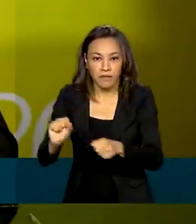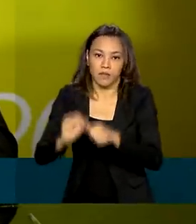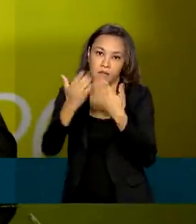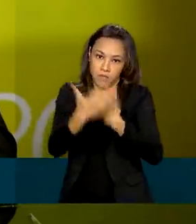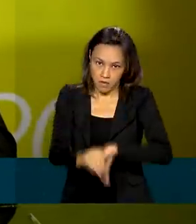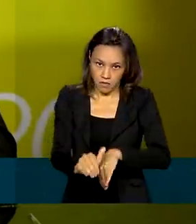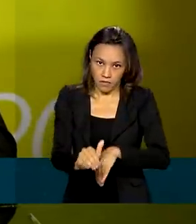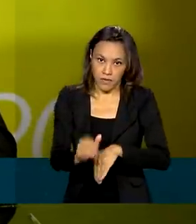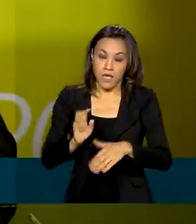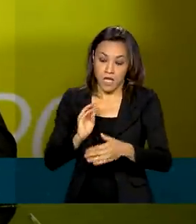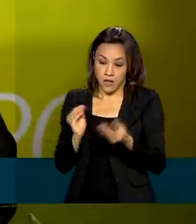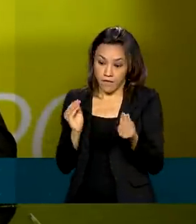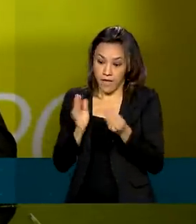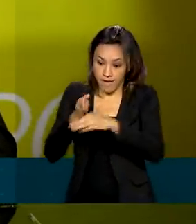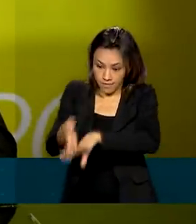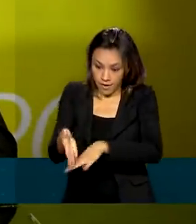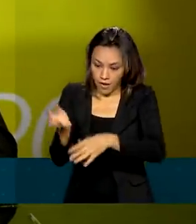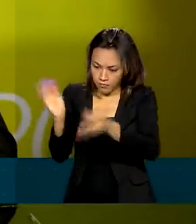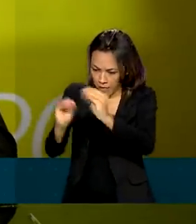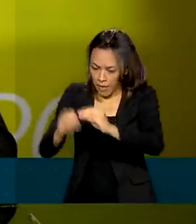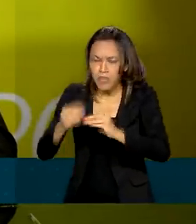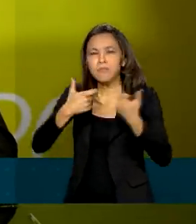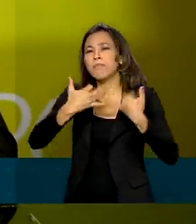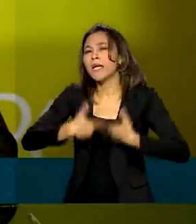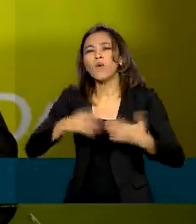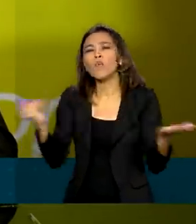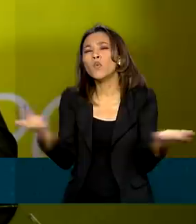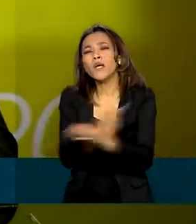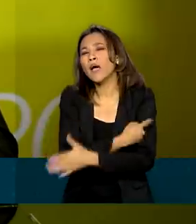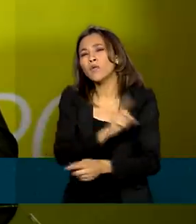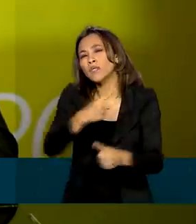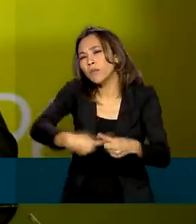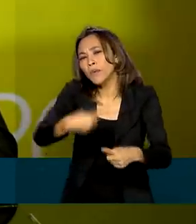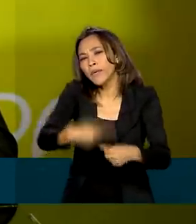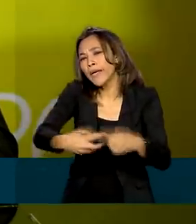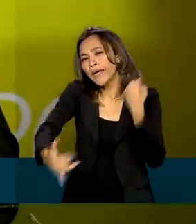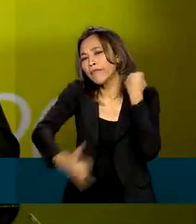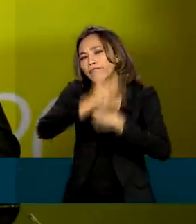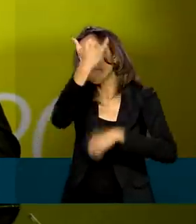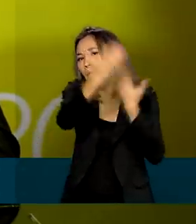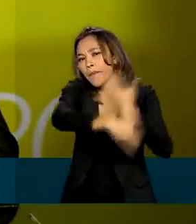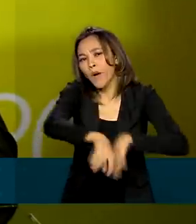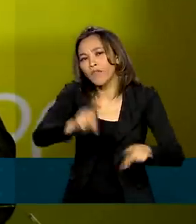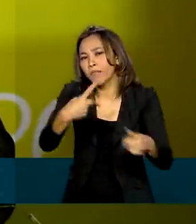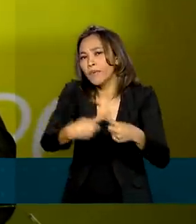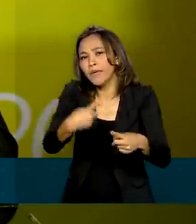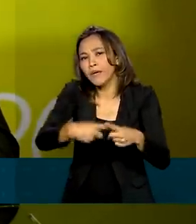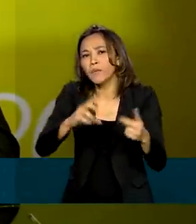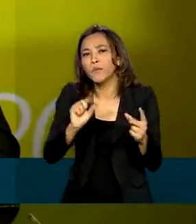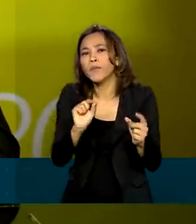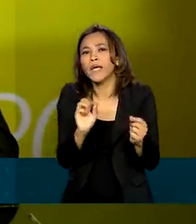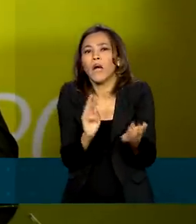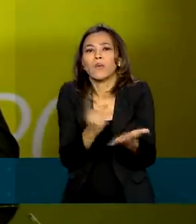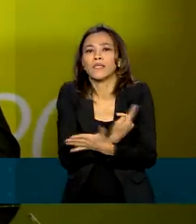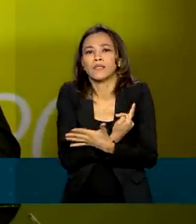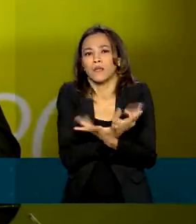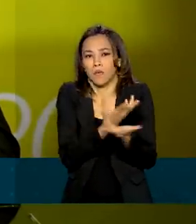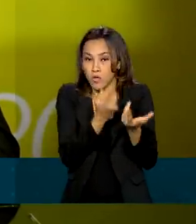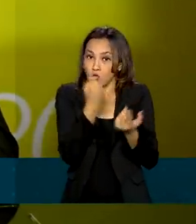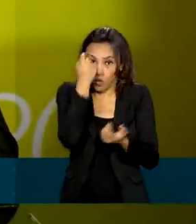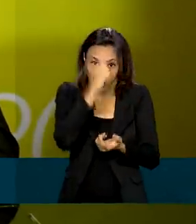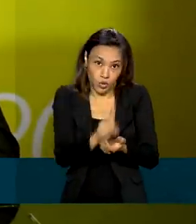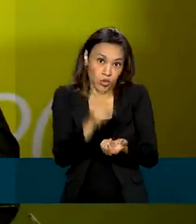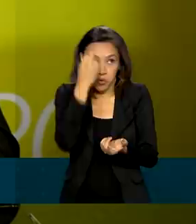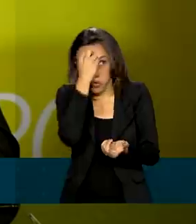Ele vai entrar, vai preencher, vai dizer, contar a história para a gente. O que aconteceu, por que ele acha que ele deva fazer a reaplicação de um